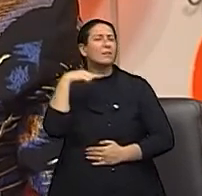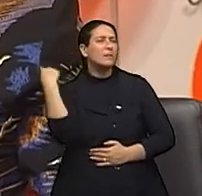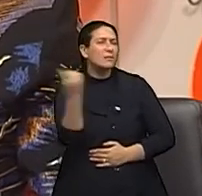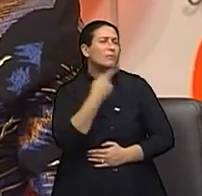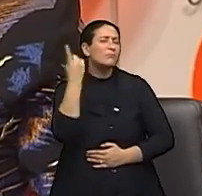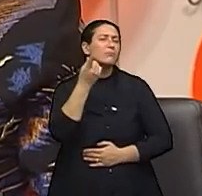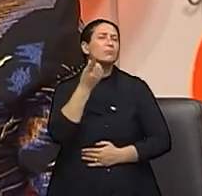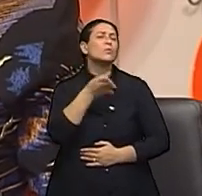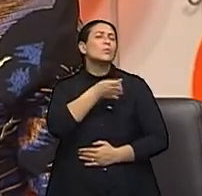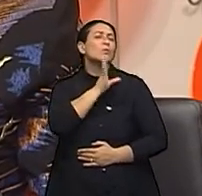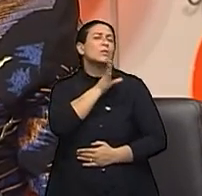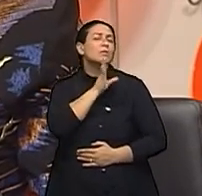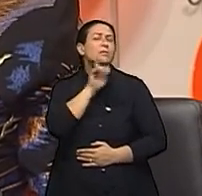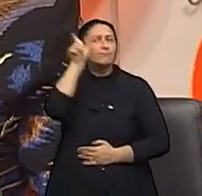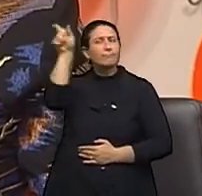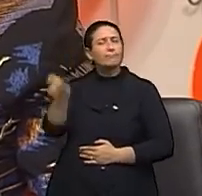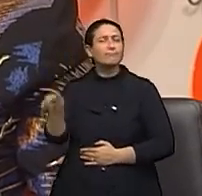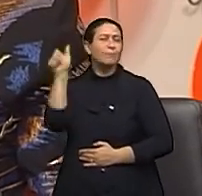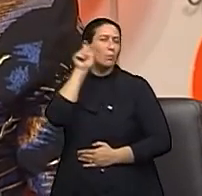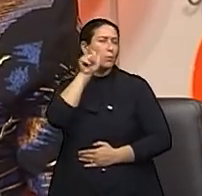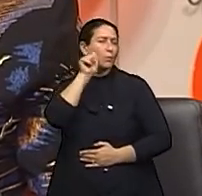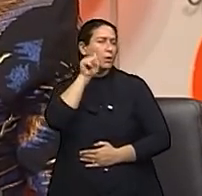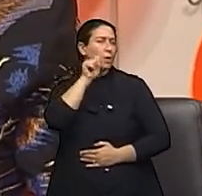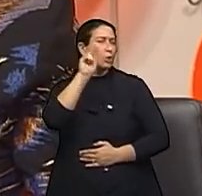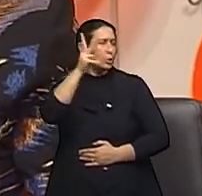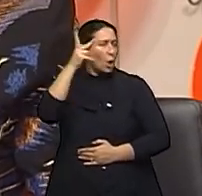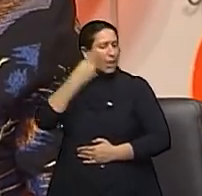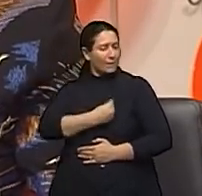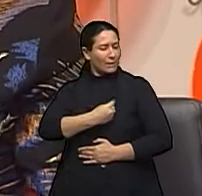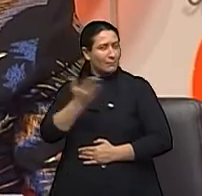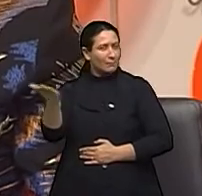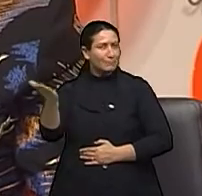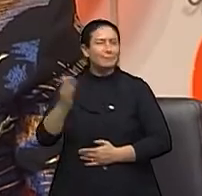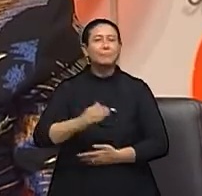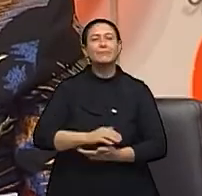vida de uma vitoriosa, é assim que ela se chama. Vamos lá?